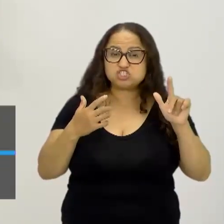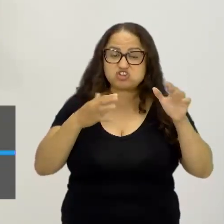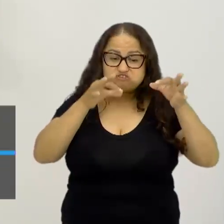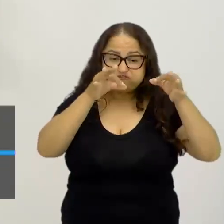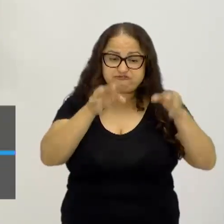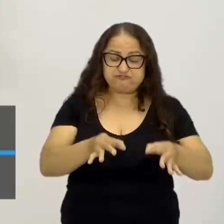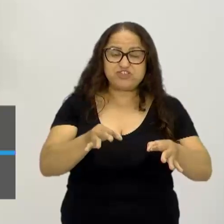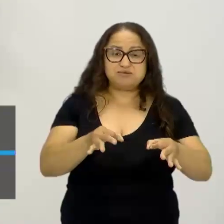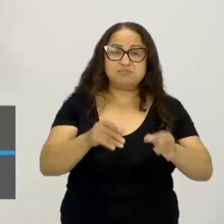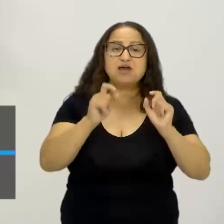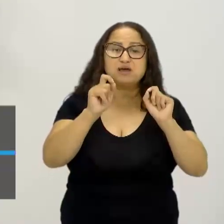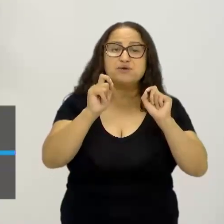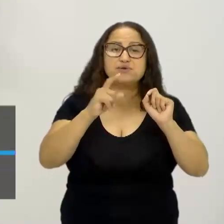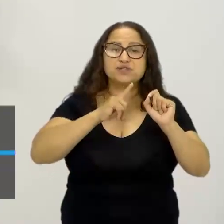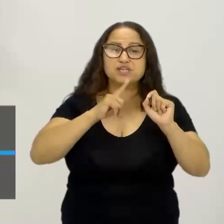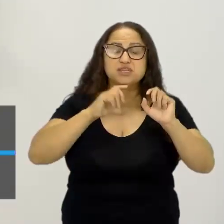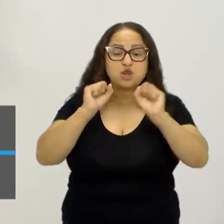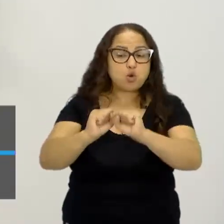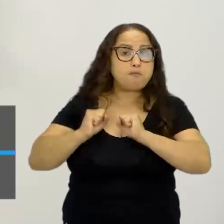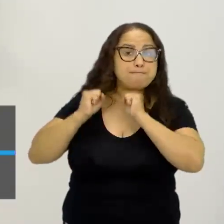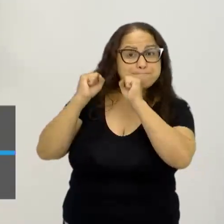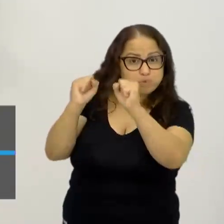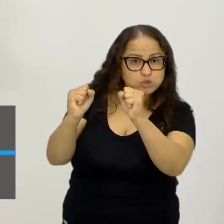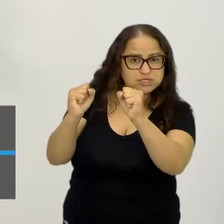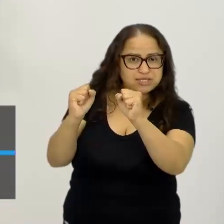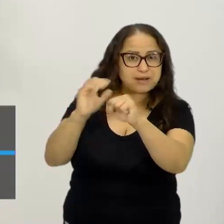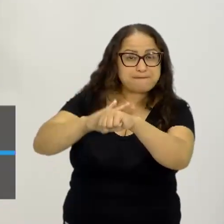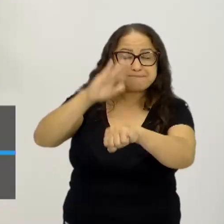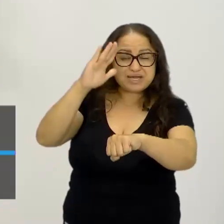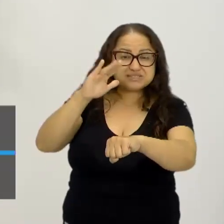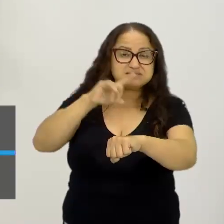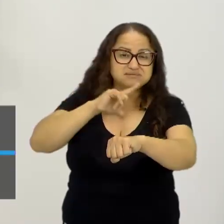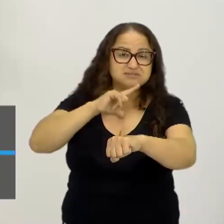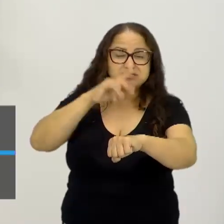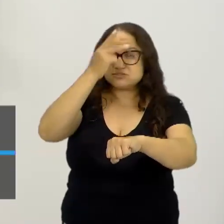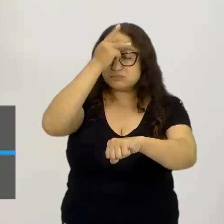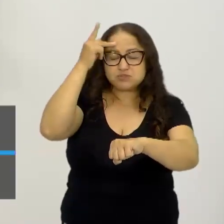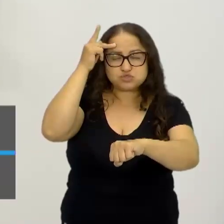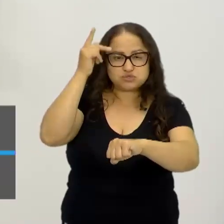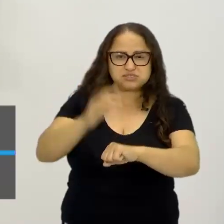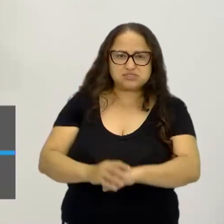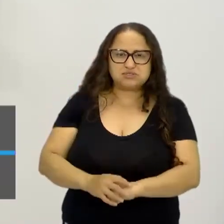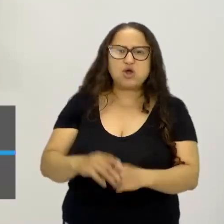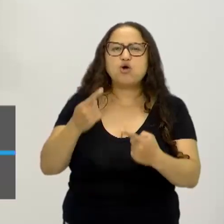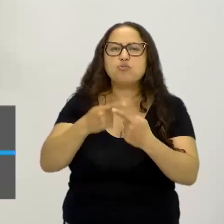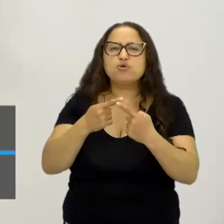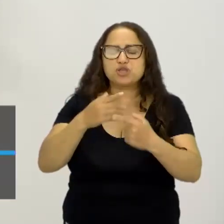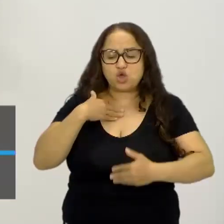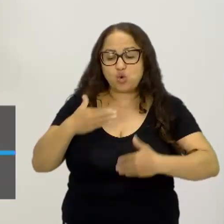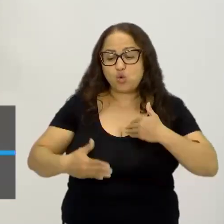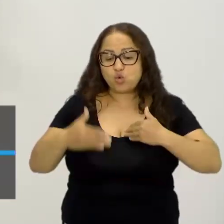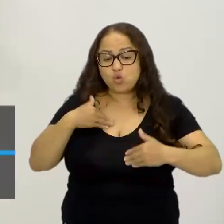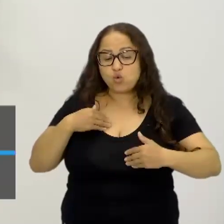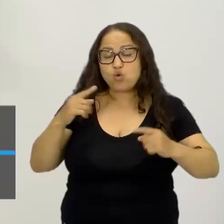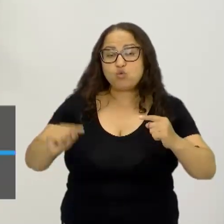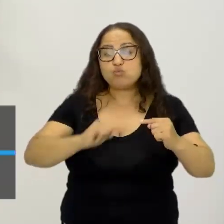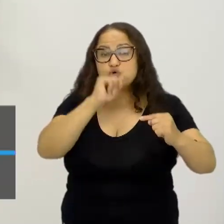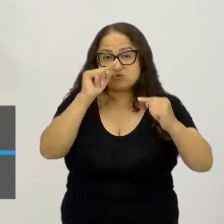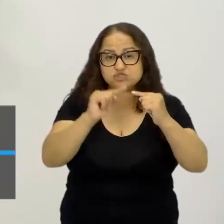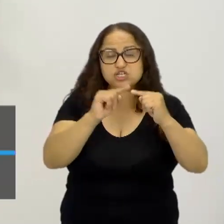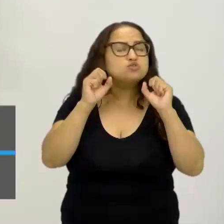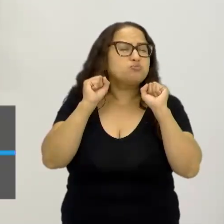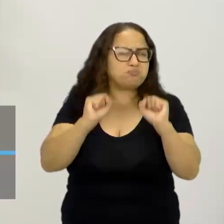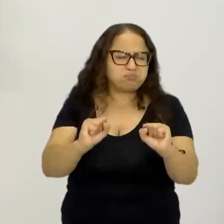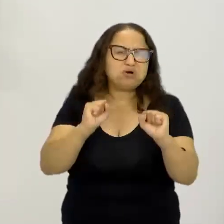garantir um poder maior sobre essas pessoas, porque o corpo, ele é um objeto que pode, sim,